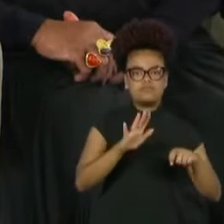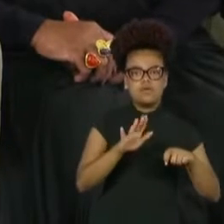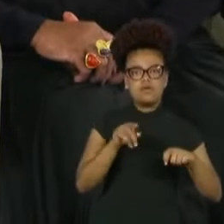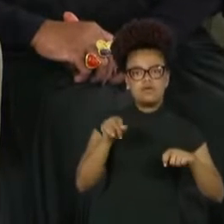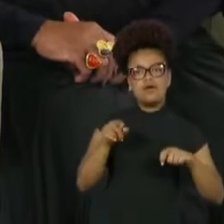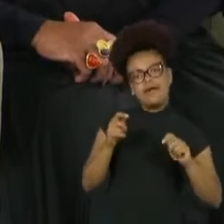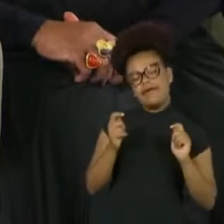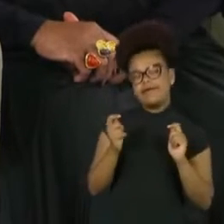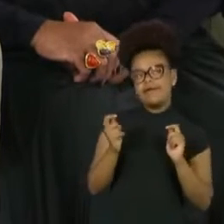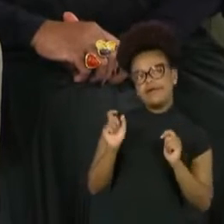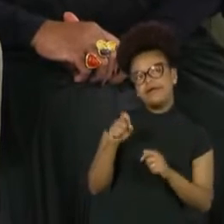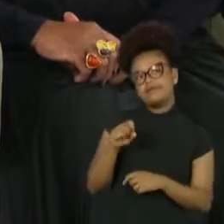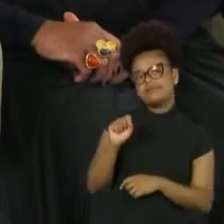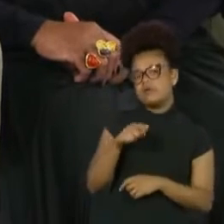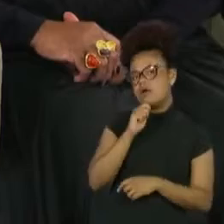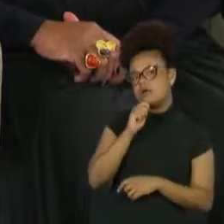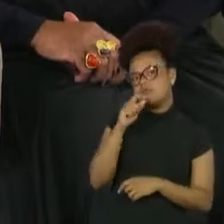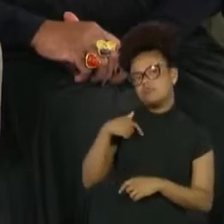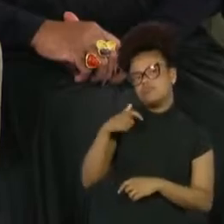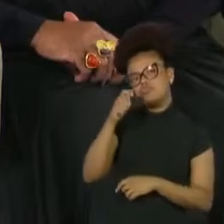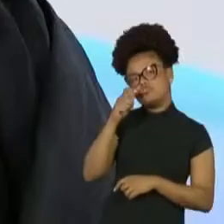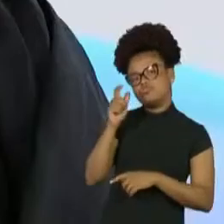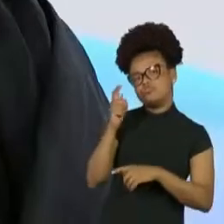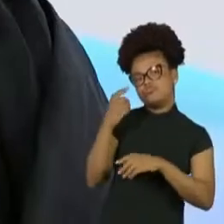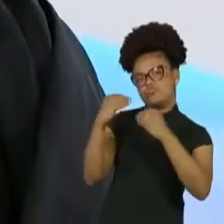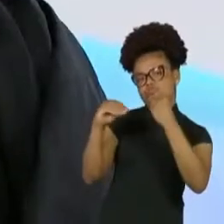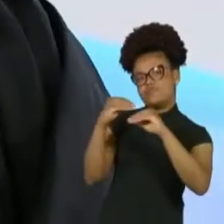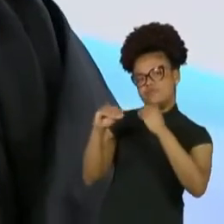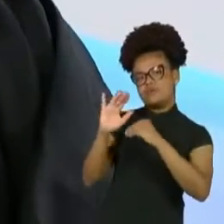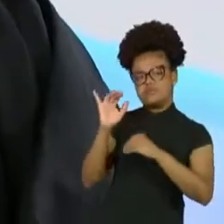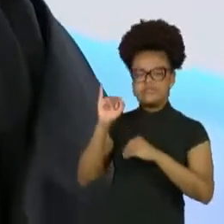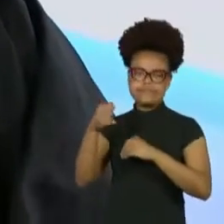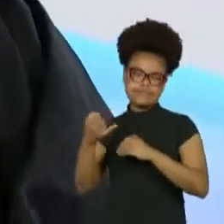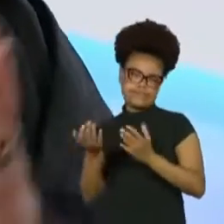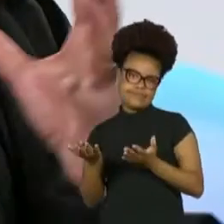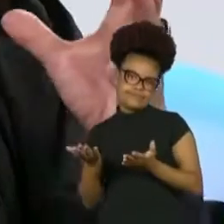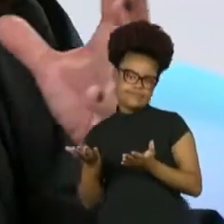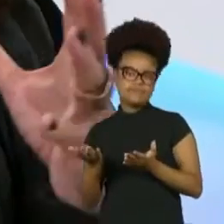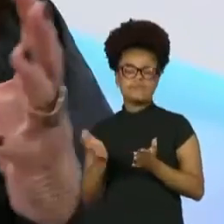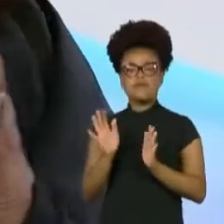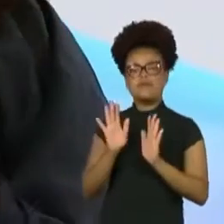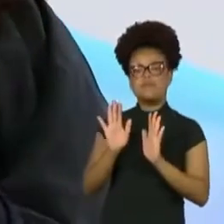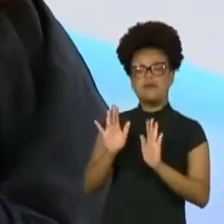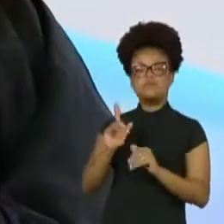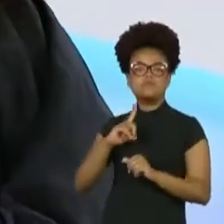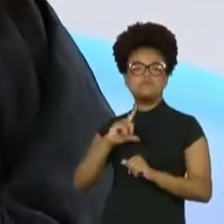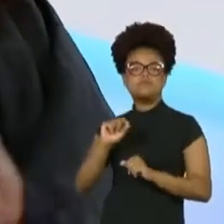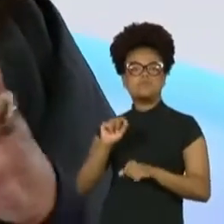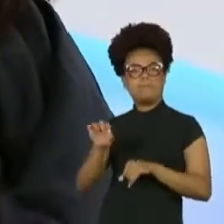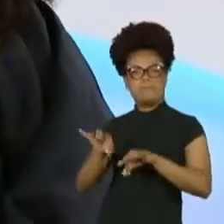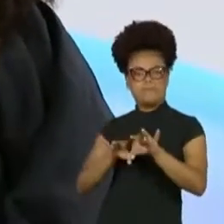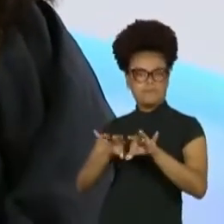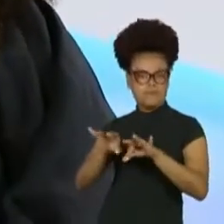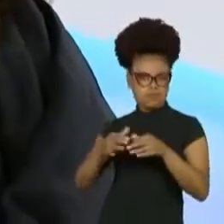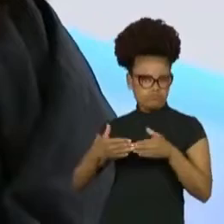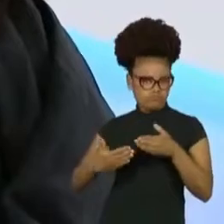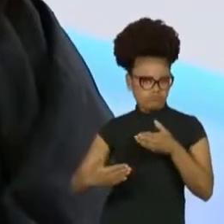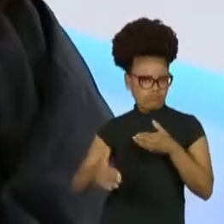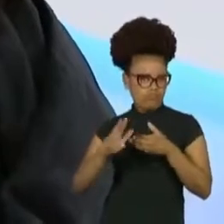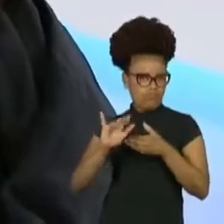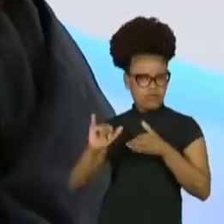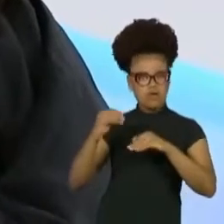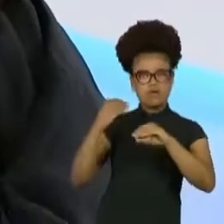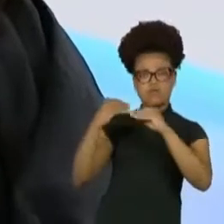assisto. Que eu saiba, tem sim. E agora existe um projeto aí de as novelas ficarem mais